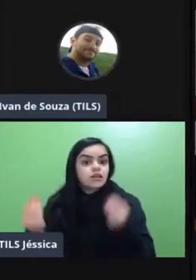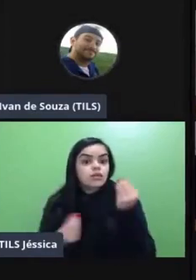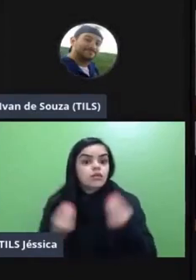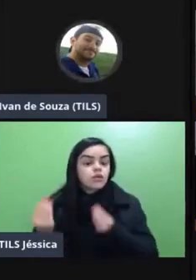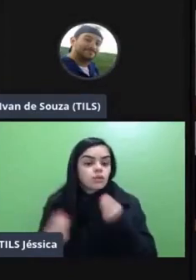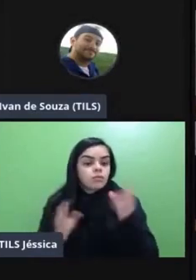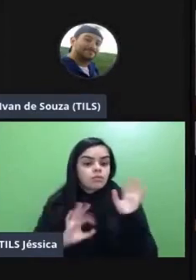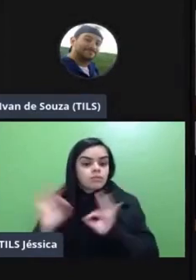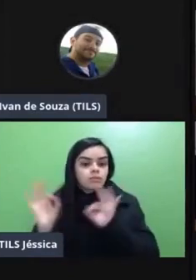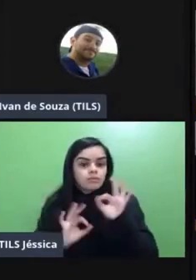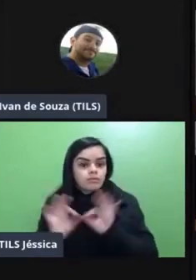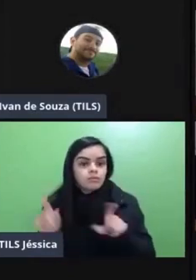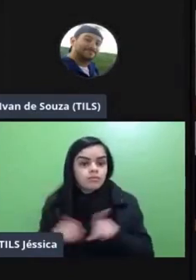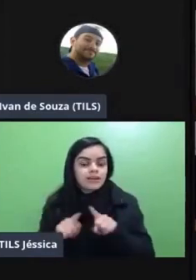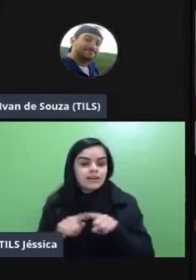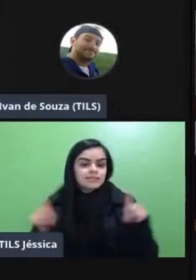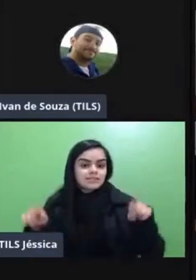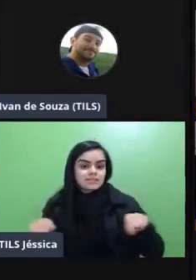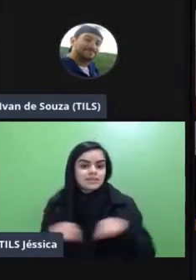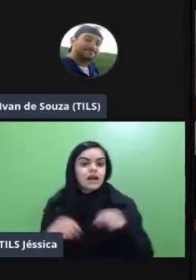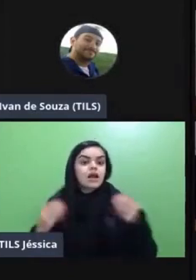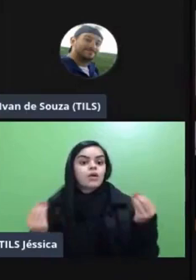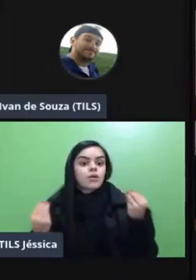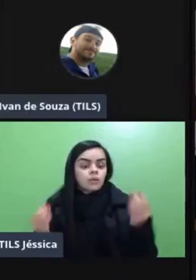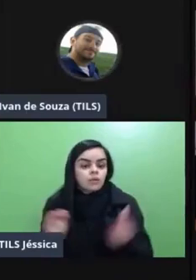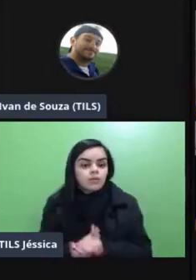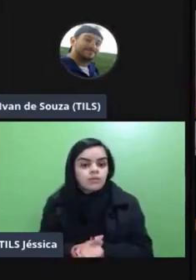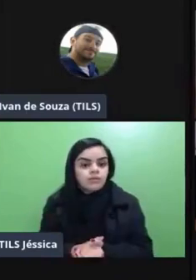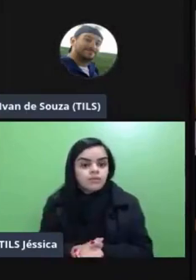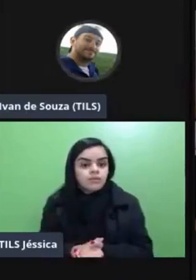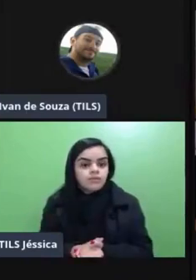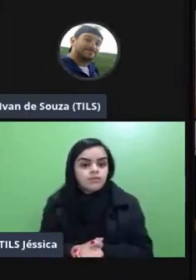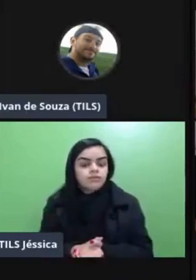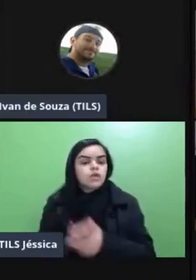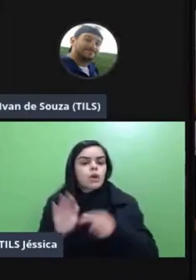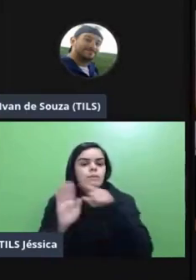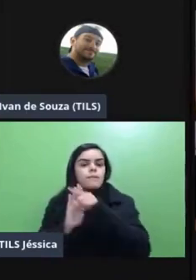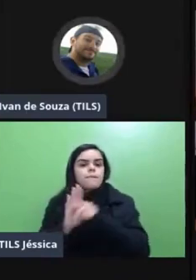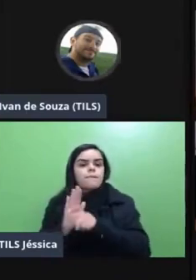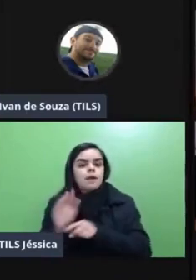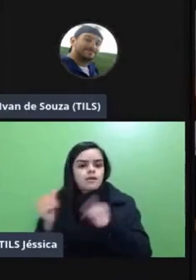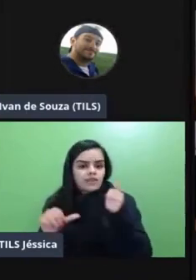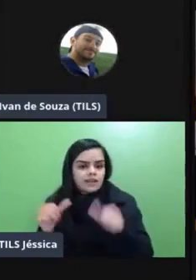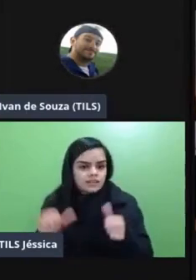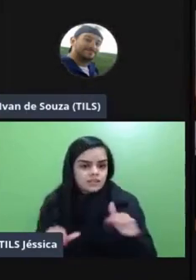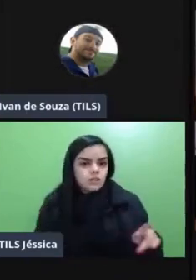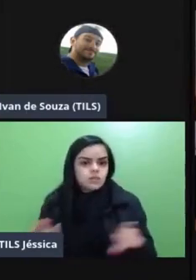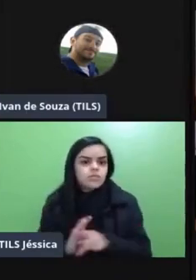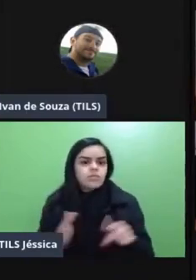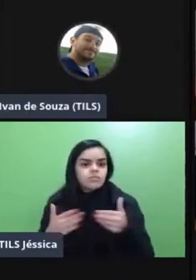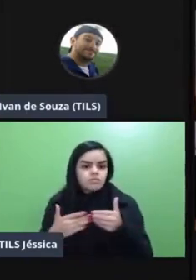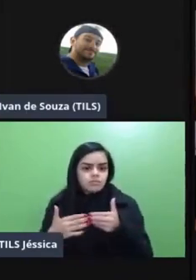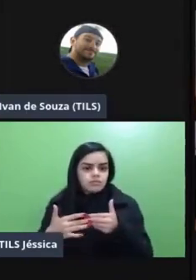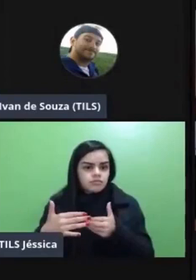vou organizar essa sala né e por fim é quais são os critérios de avaliação para esse percurso e